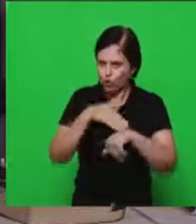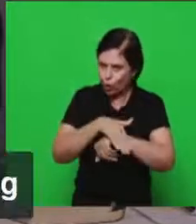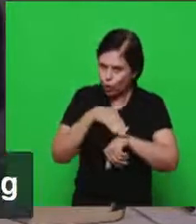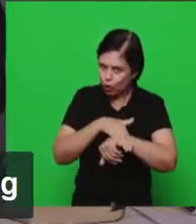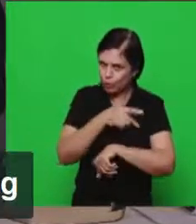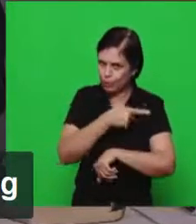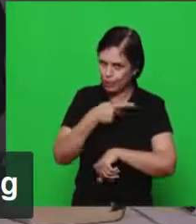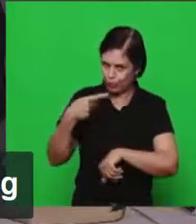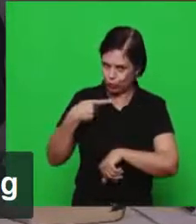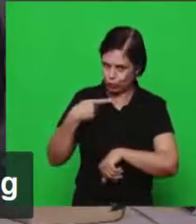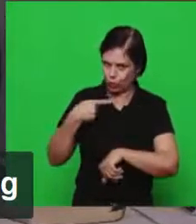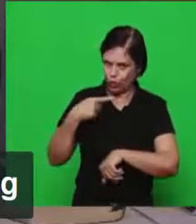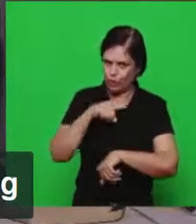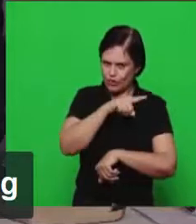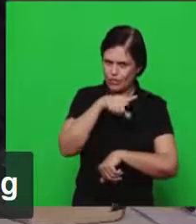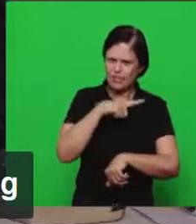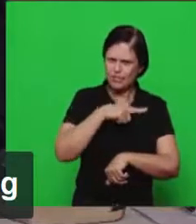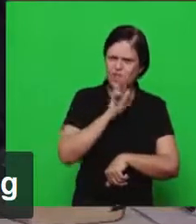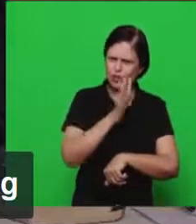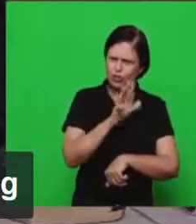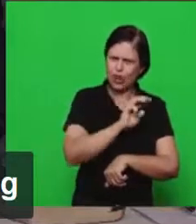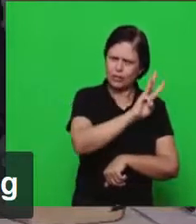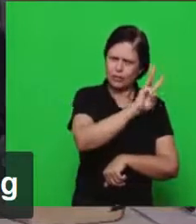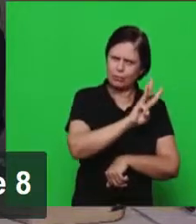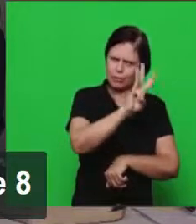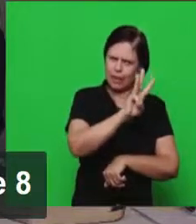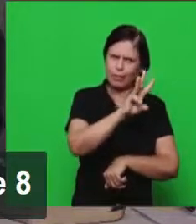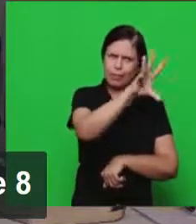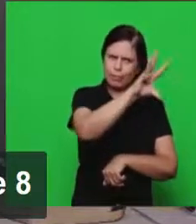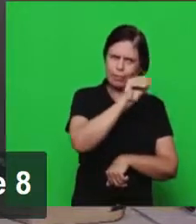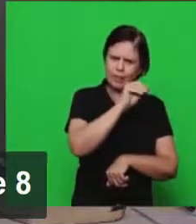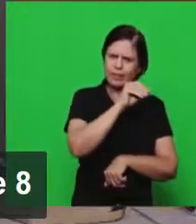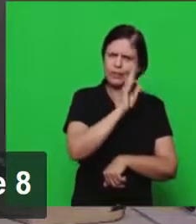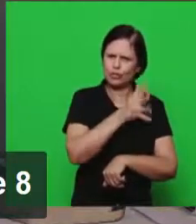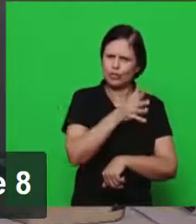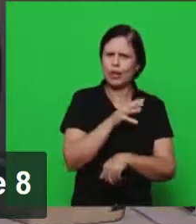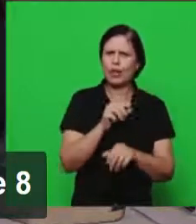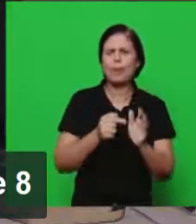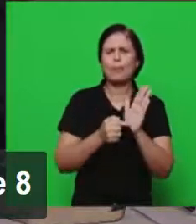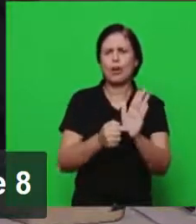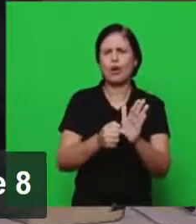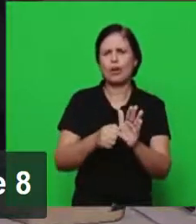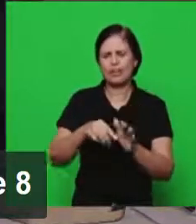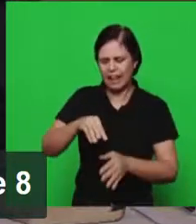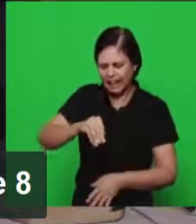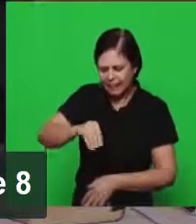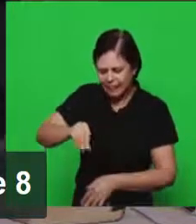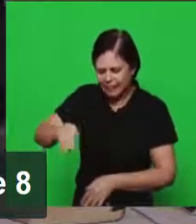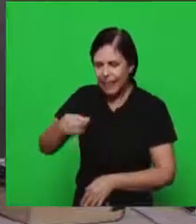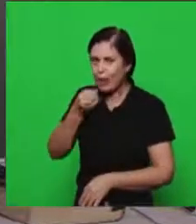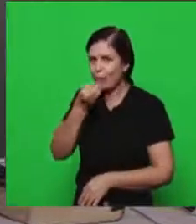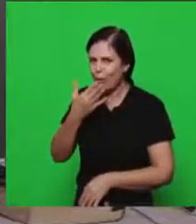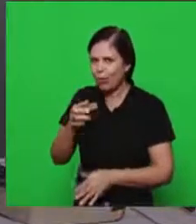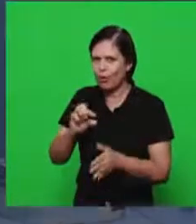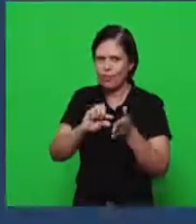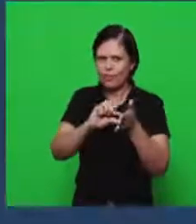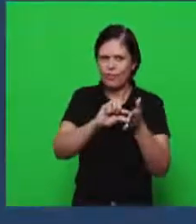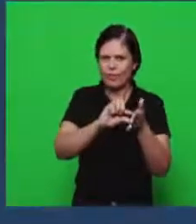os pastores já tem na mão material inclusive falando sobre a boa terra o capítulo 13 verso 8